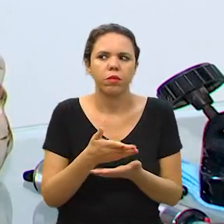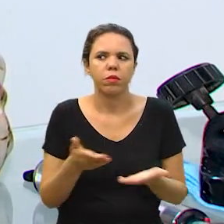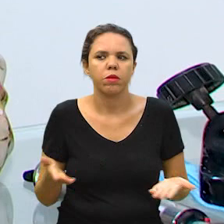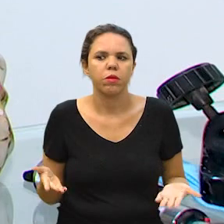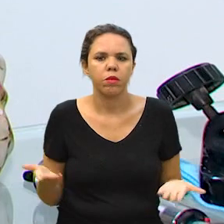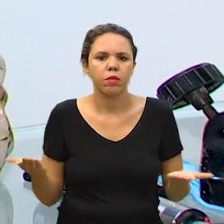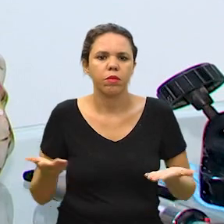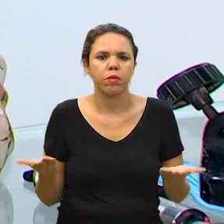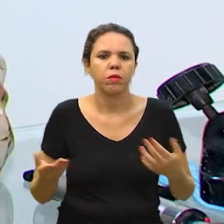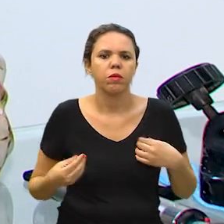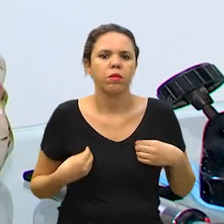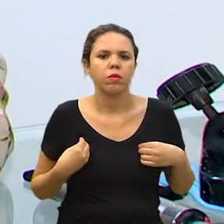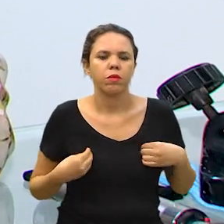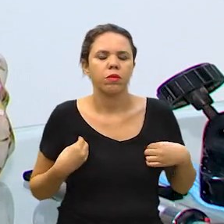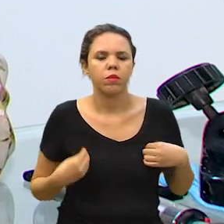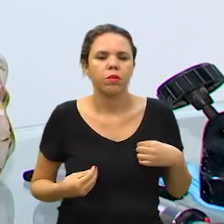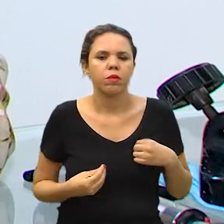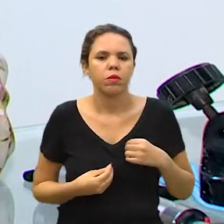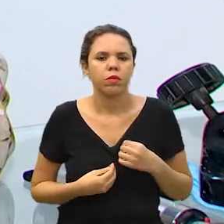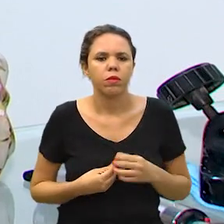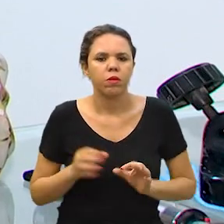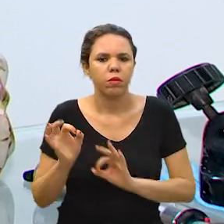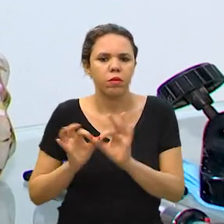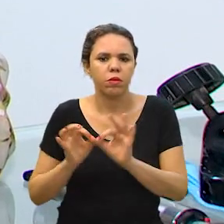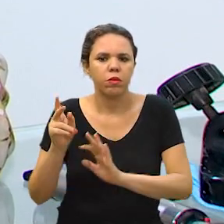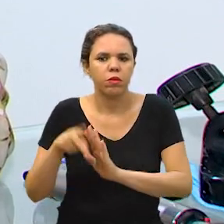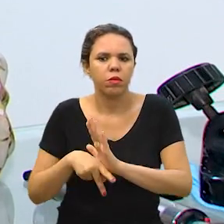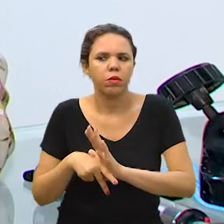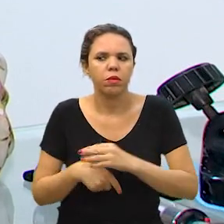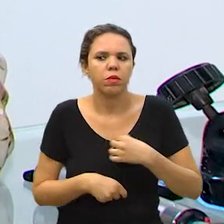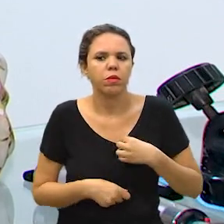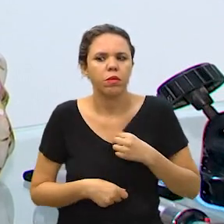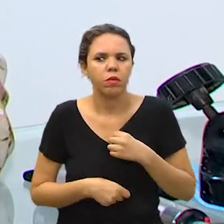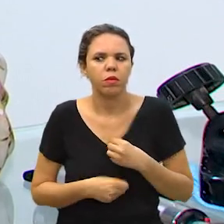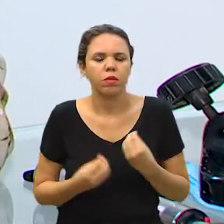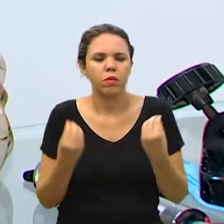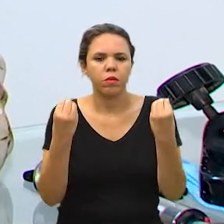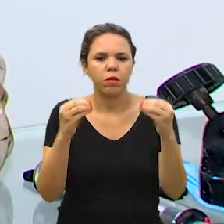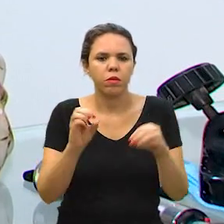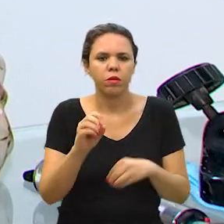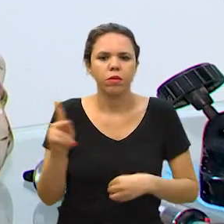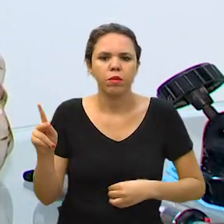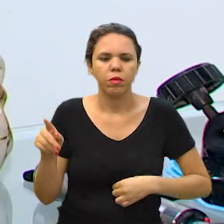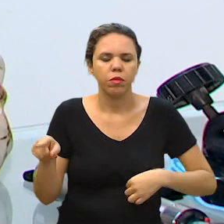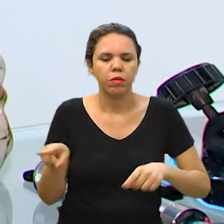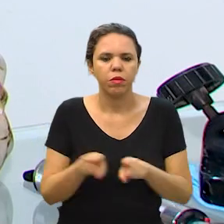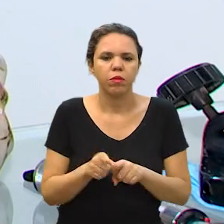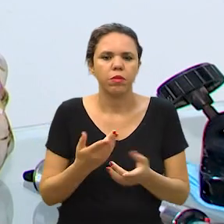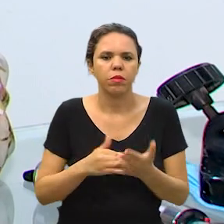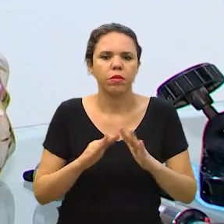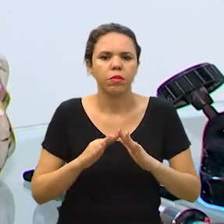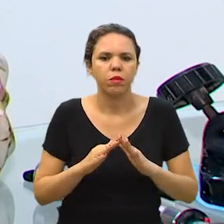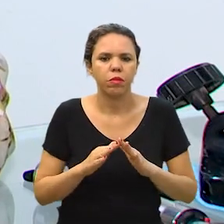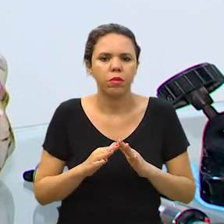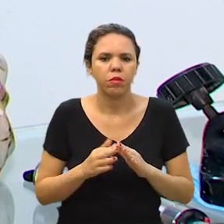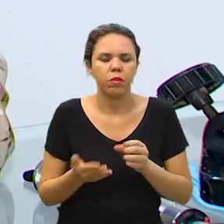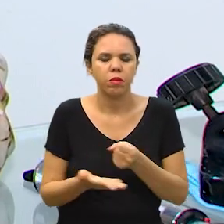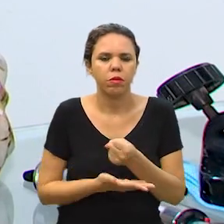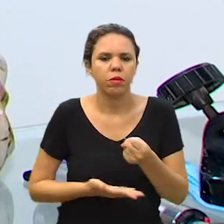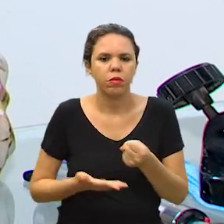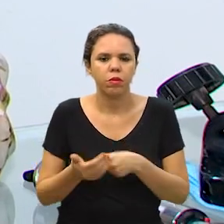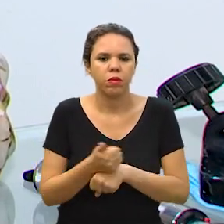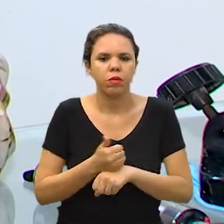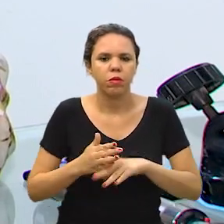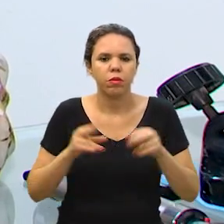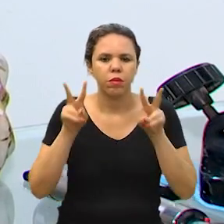da população. Hoje nós estamos formulando um projeto onde coloca optometrista também dentro das escolas,